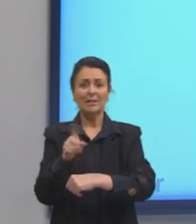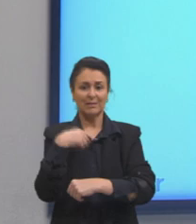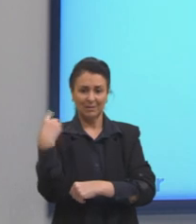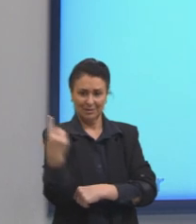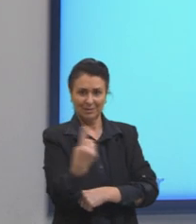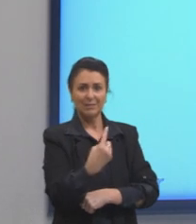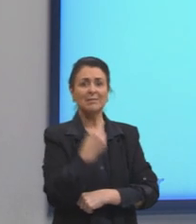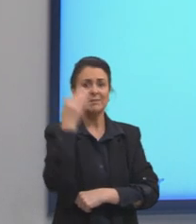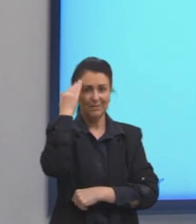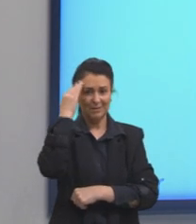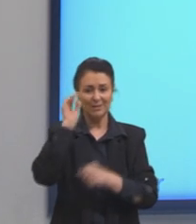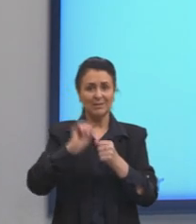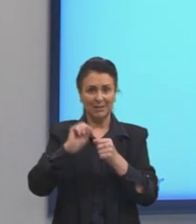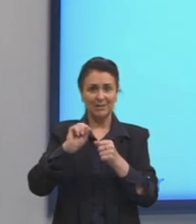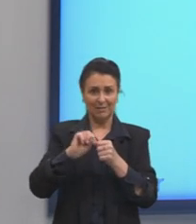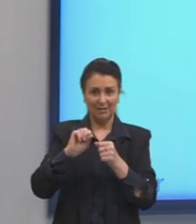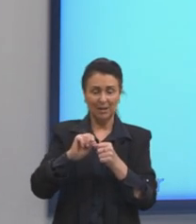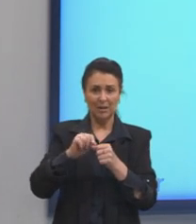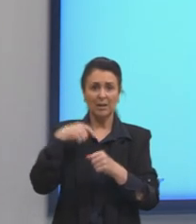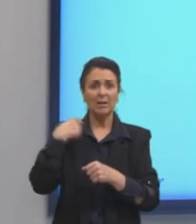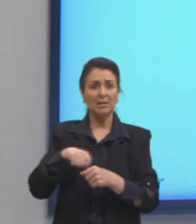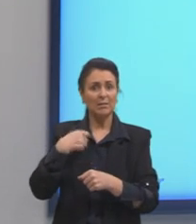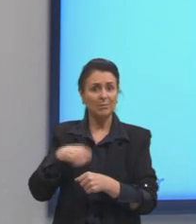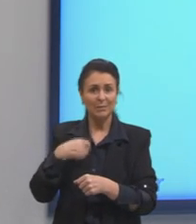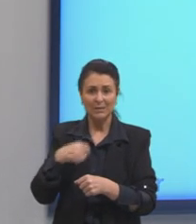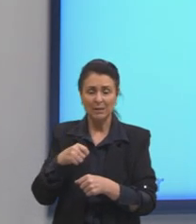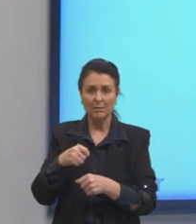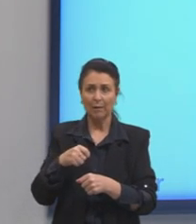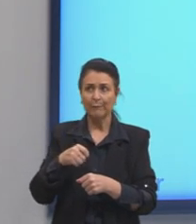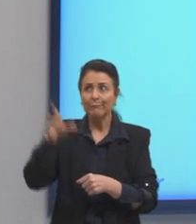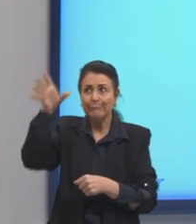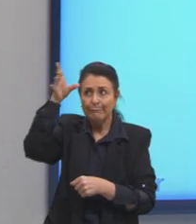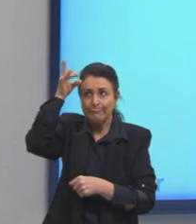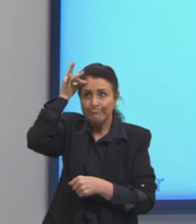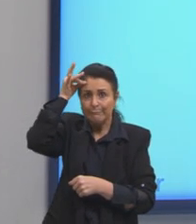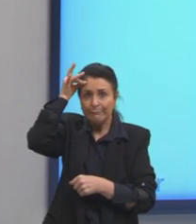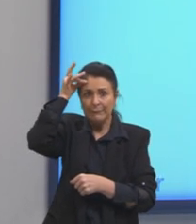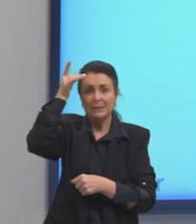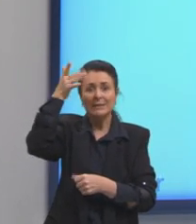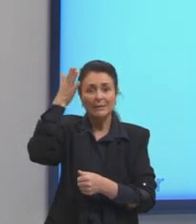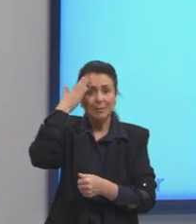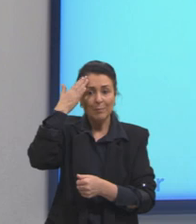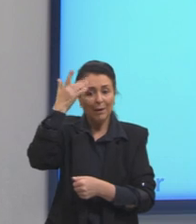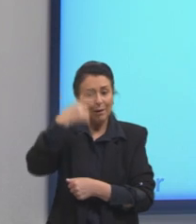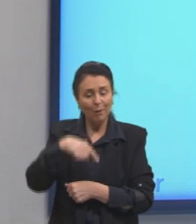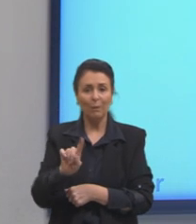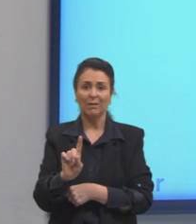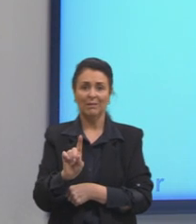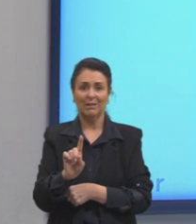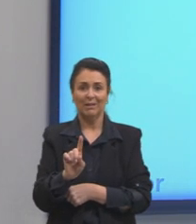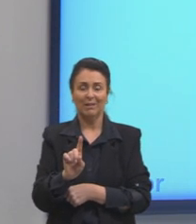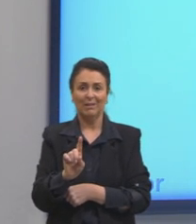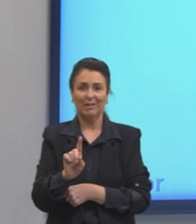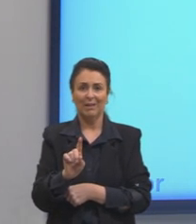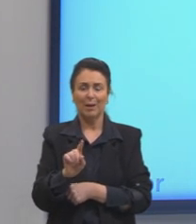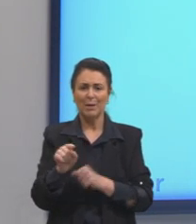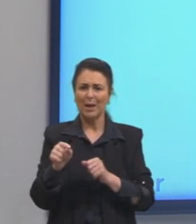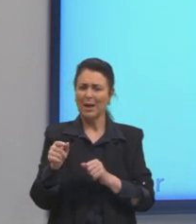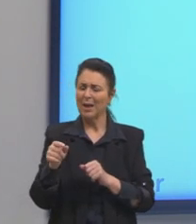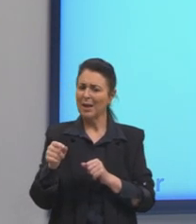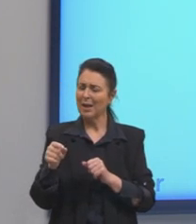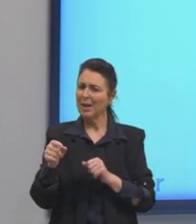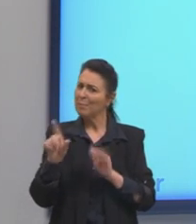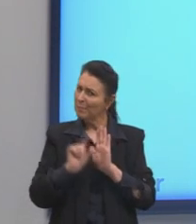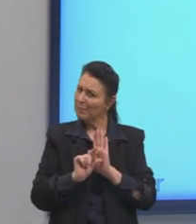relação aqui, a gente não precisa decorar saber essa daqui. Então, é menos uma